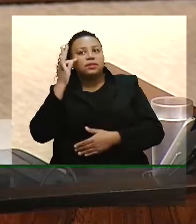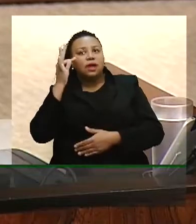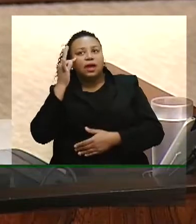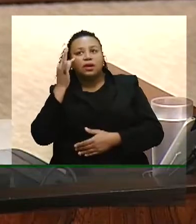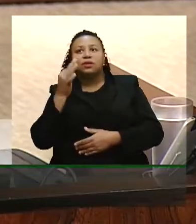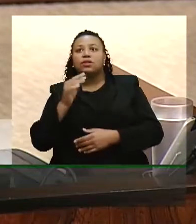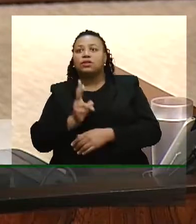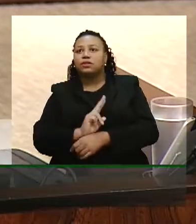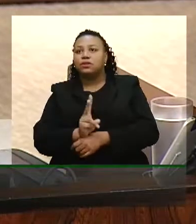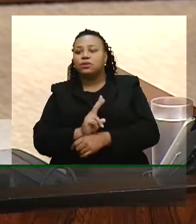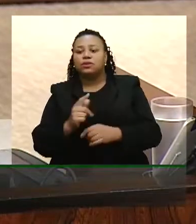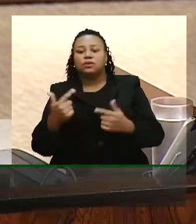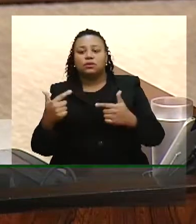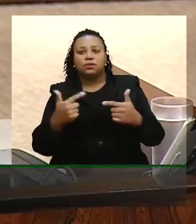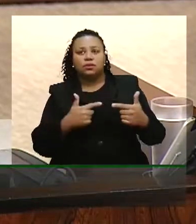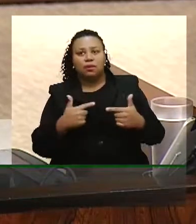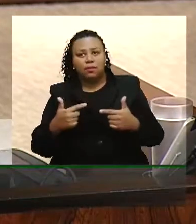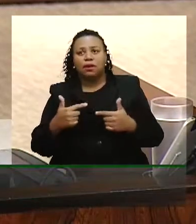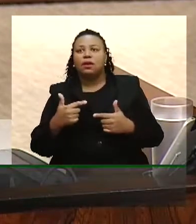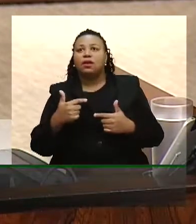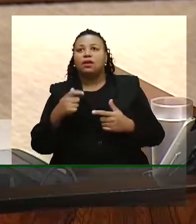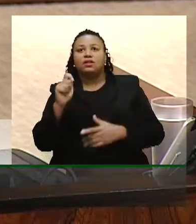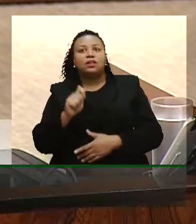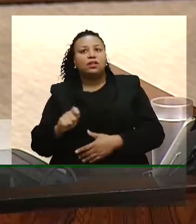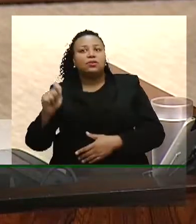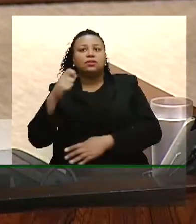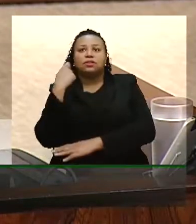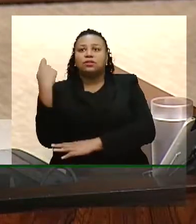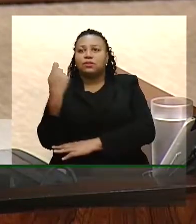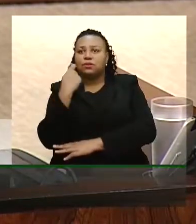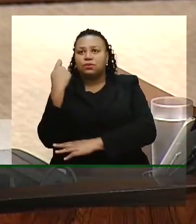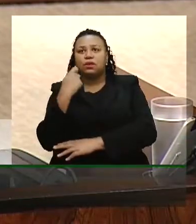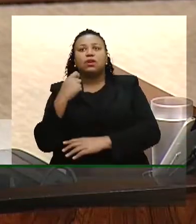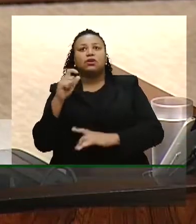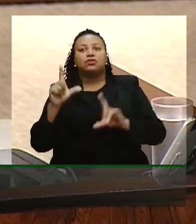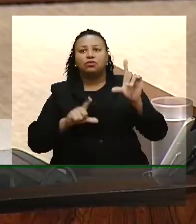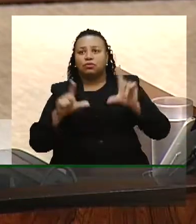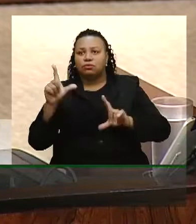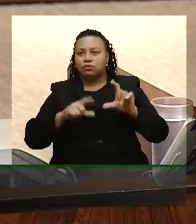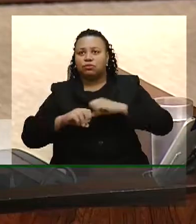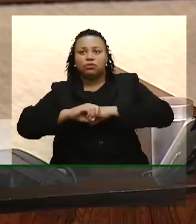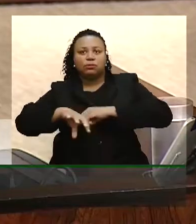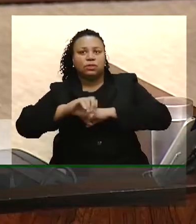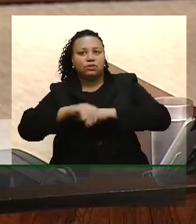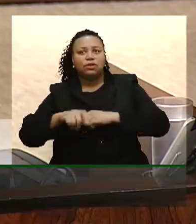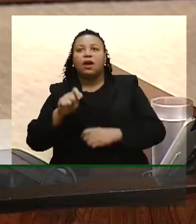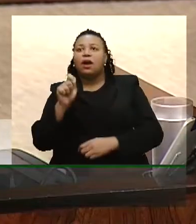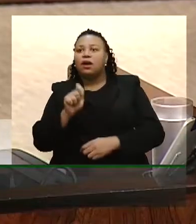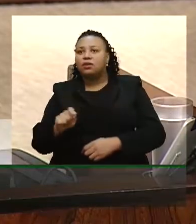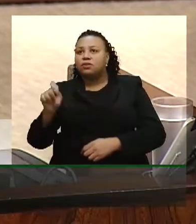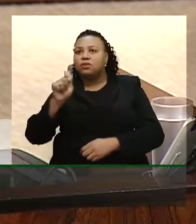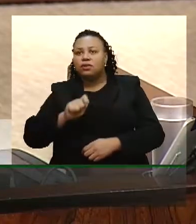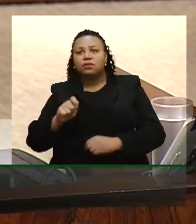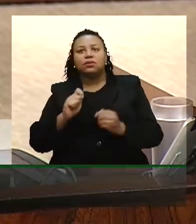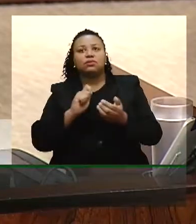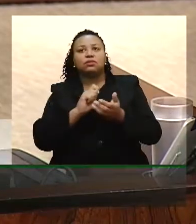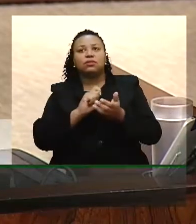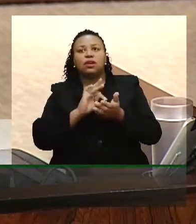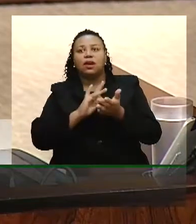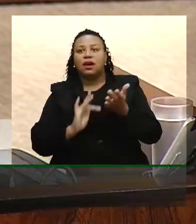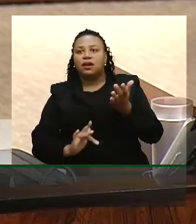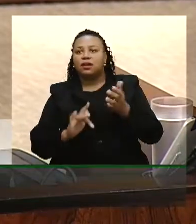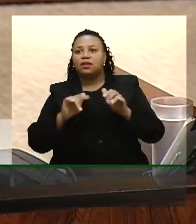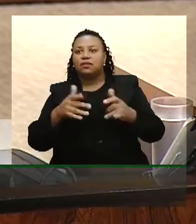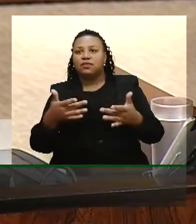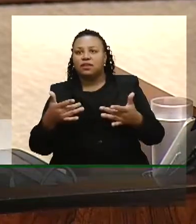Segurança do Trabalho, da Associação Rio Grandense de Imprensa, da Associação dos Arquivistas e